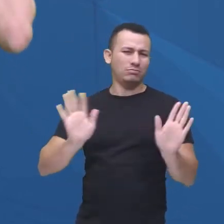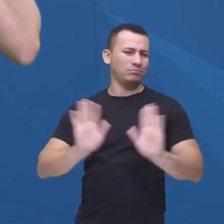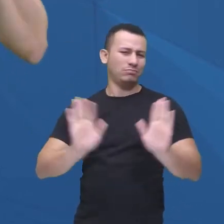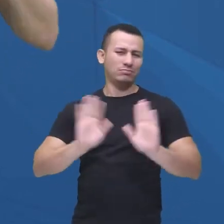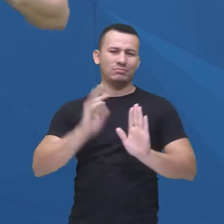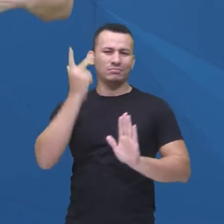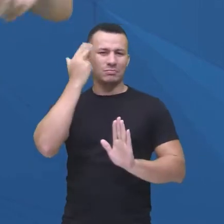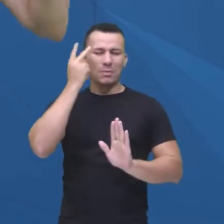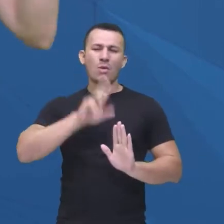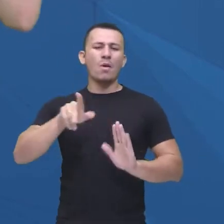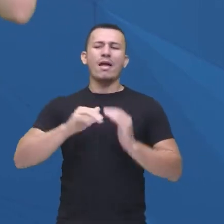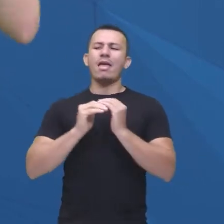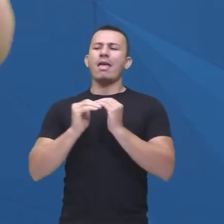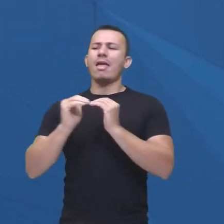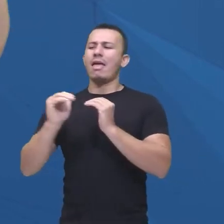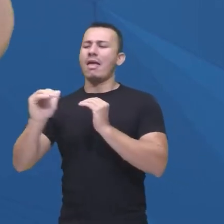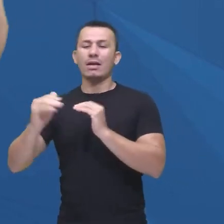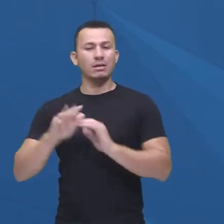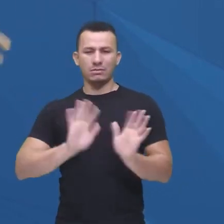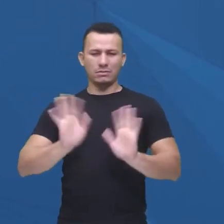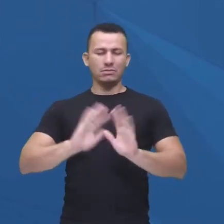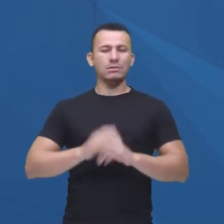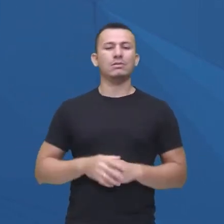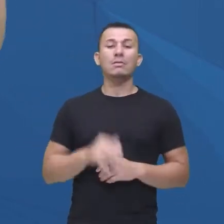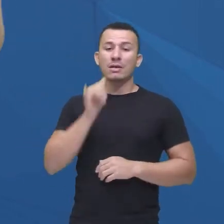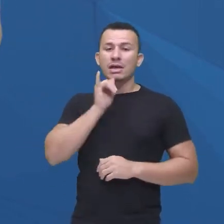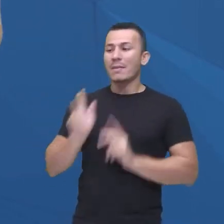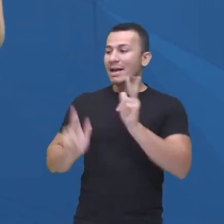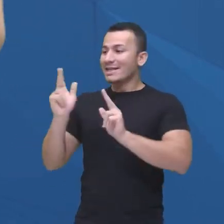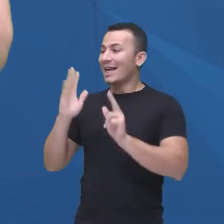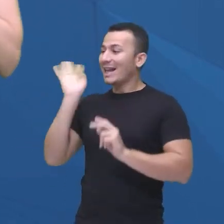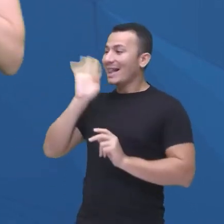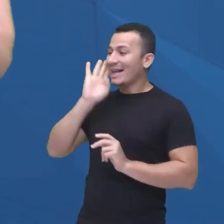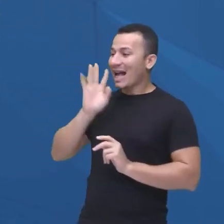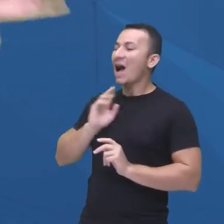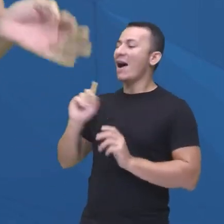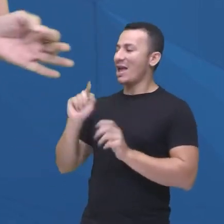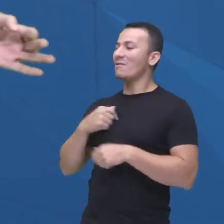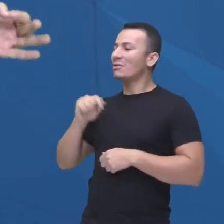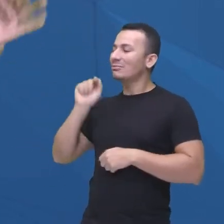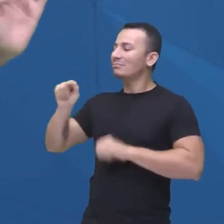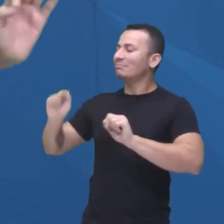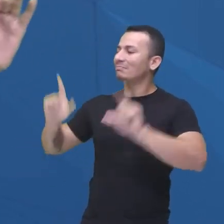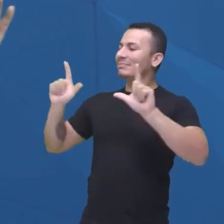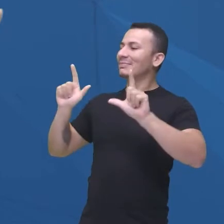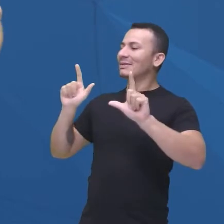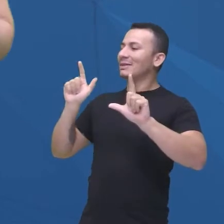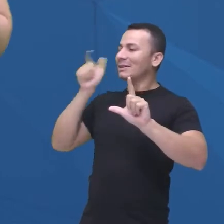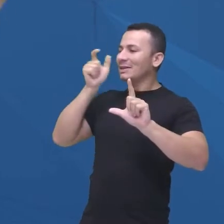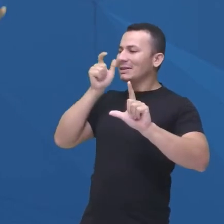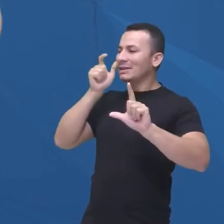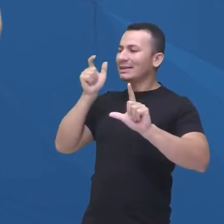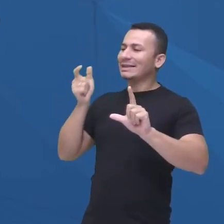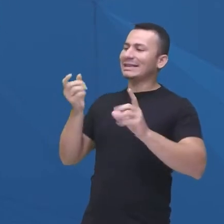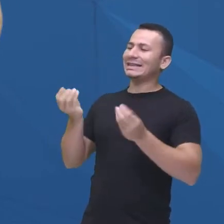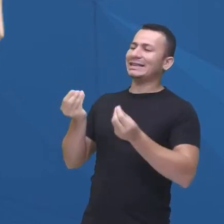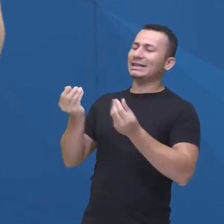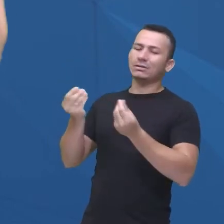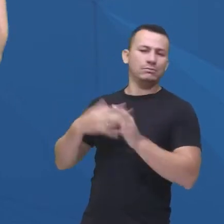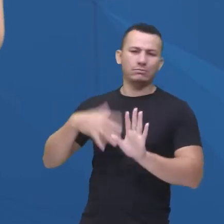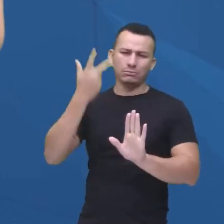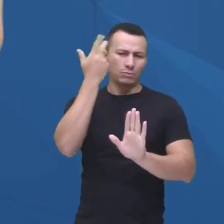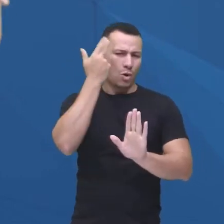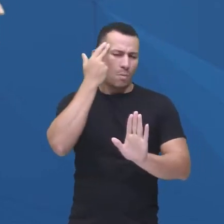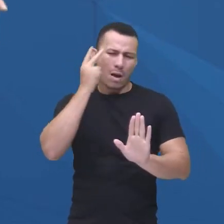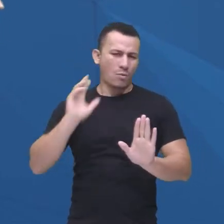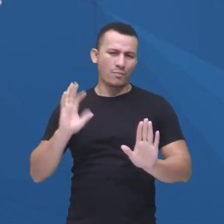assim um padrão, ah, todo mundo tá dizendo que essa série é boa, eu gosto, mas aí você realmente não se identificou. É uma preferência sua e é normal, tá bom? E